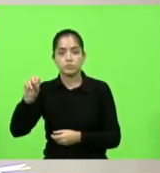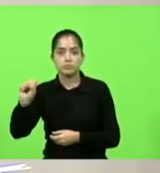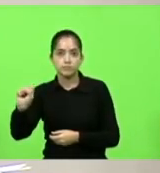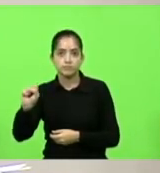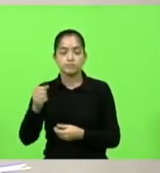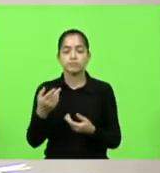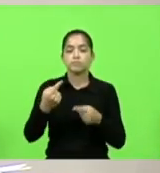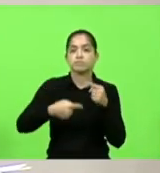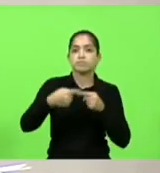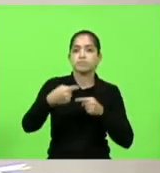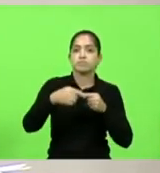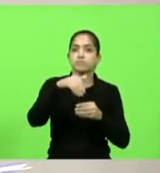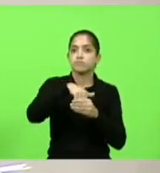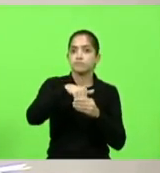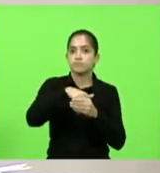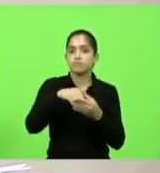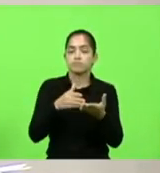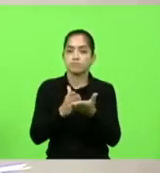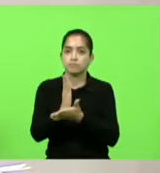Em votação?